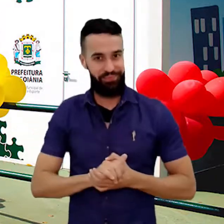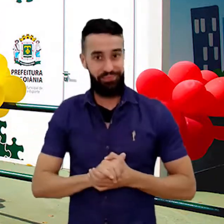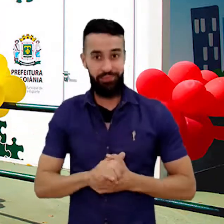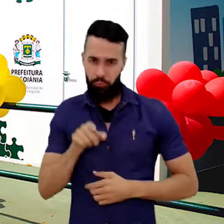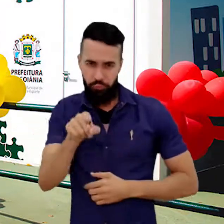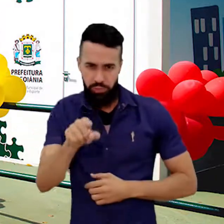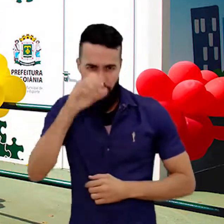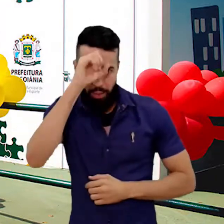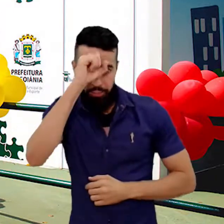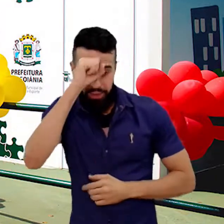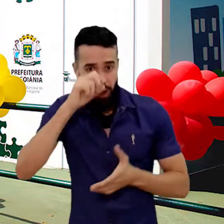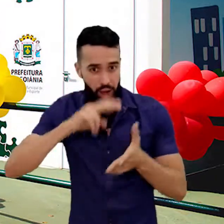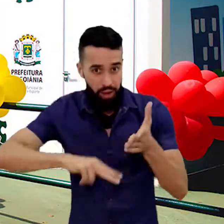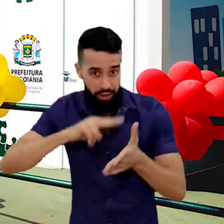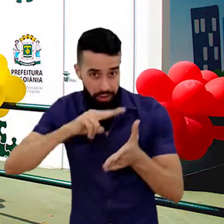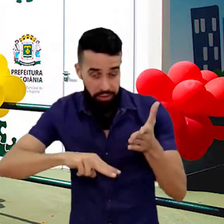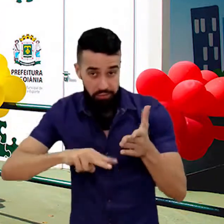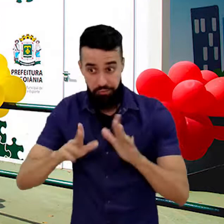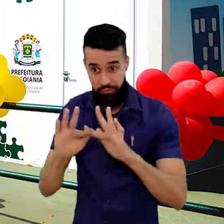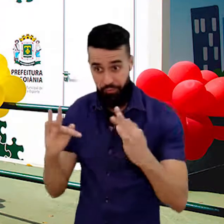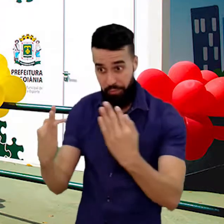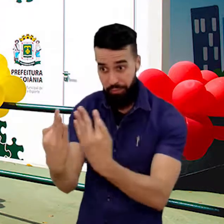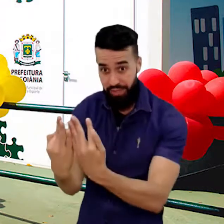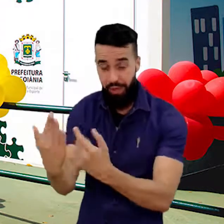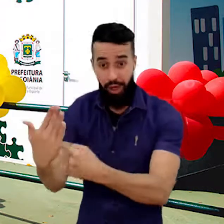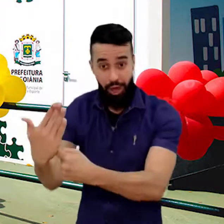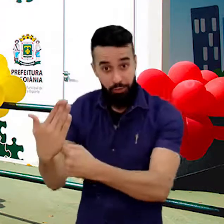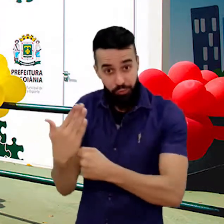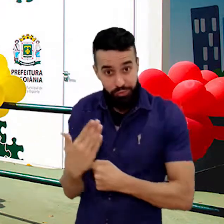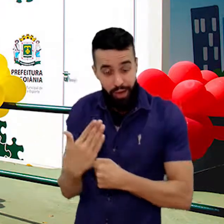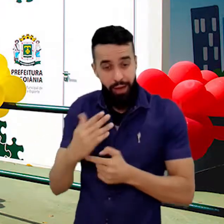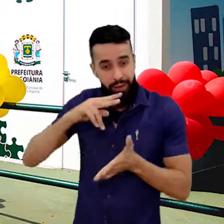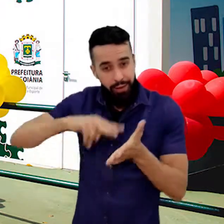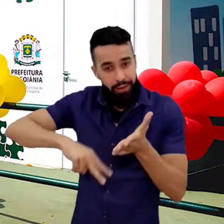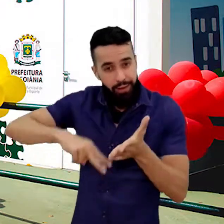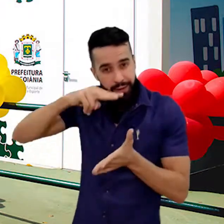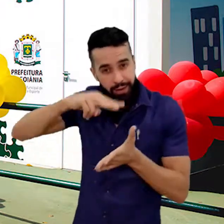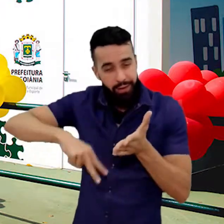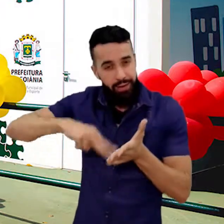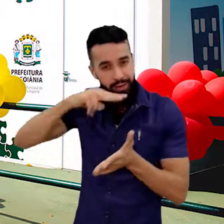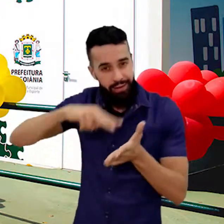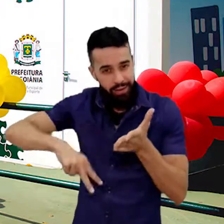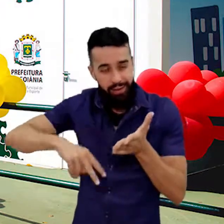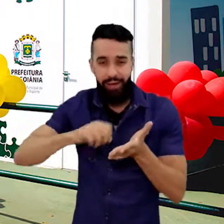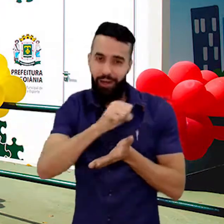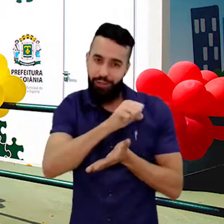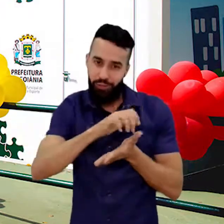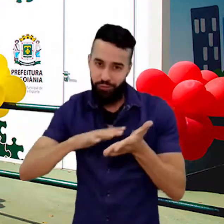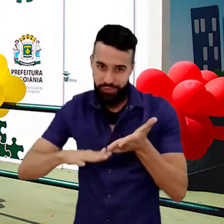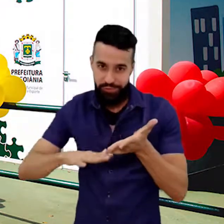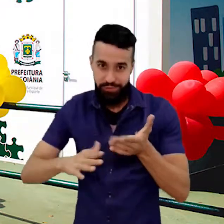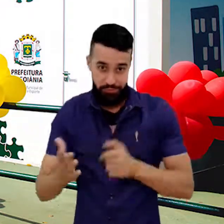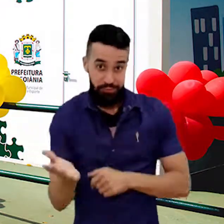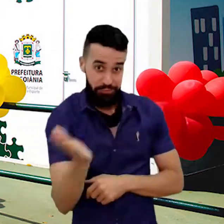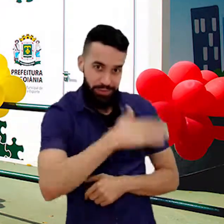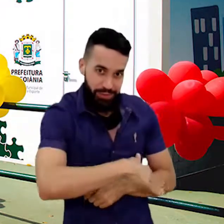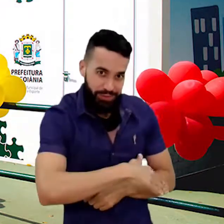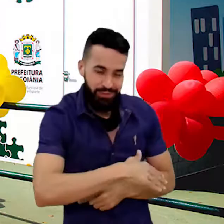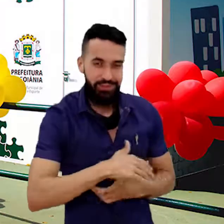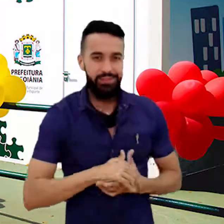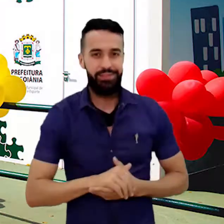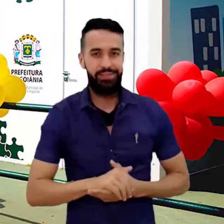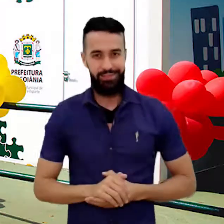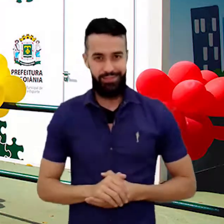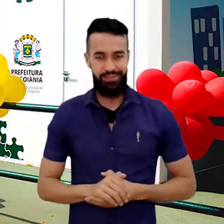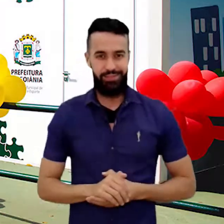Se você está aprendendo a ler, peça ajuda a alguém da sua família para te ajudar nas leituras e tarefas. Vamos